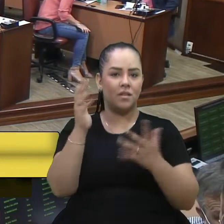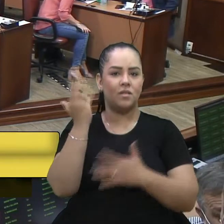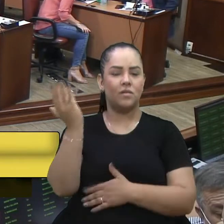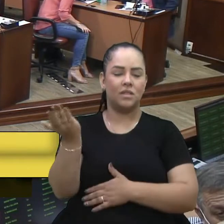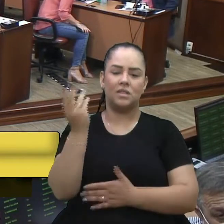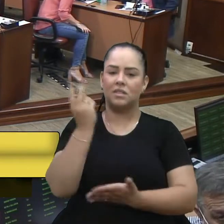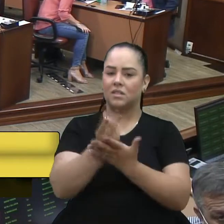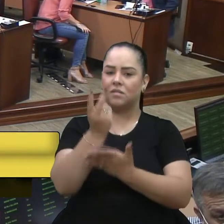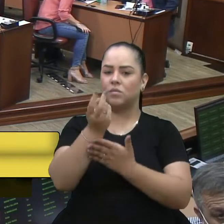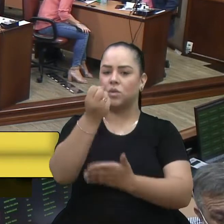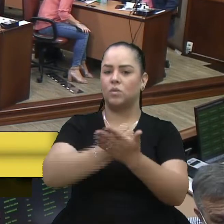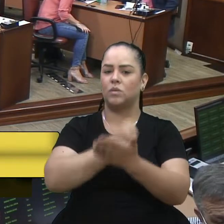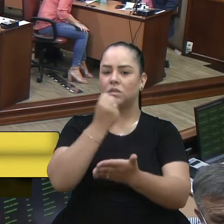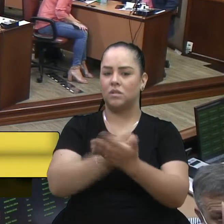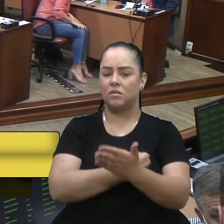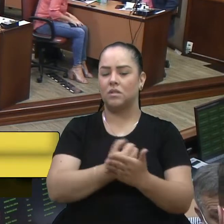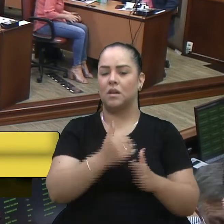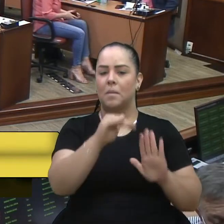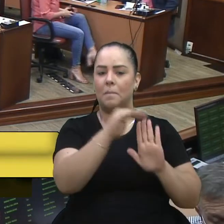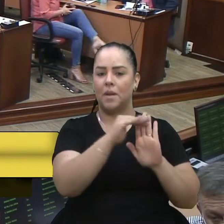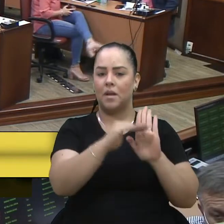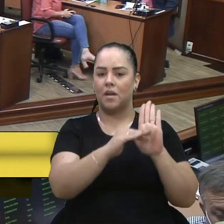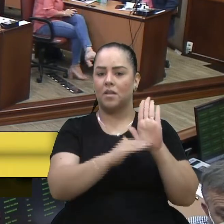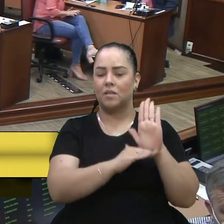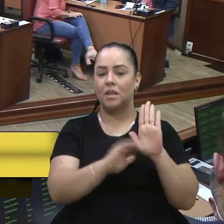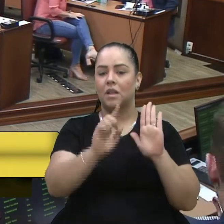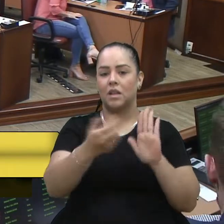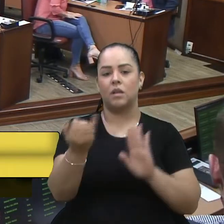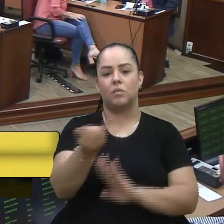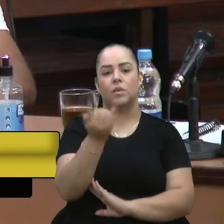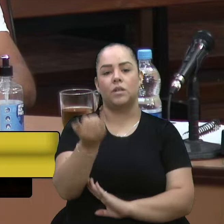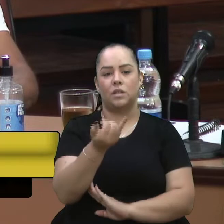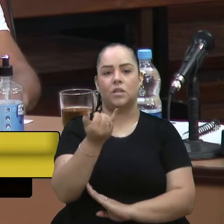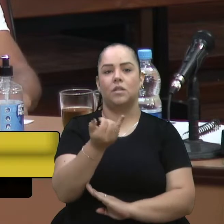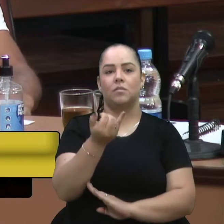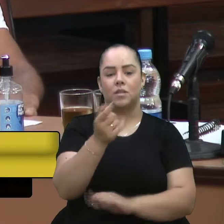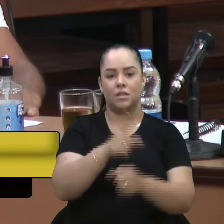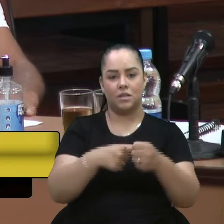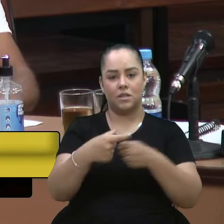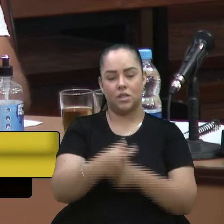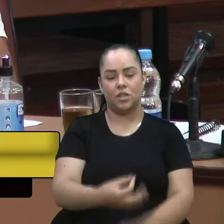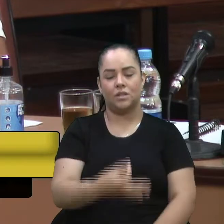defendendo essa pauta, essa pauta tão importante para a cidade de Caxias do Sul.